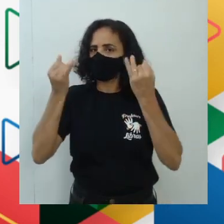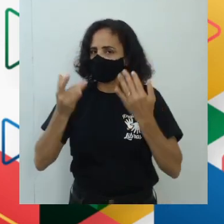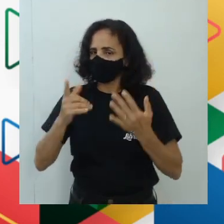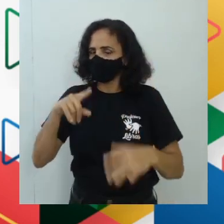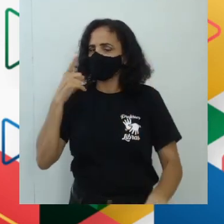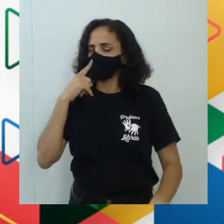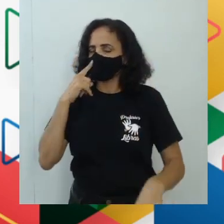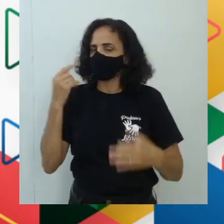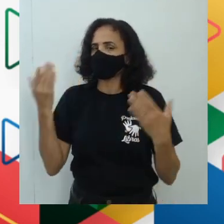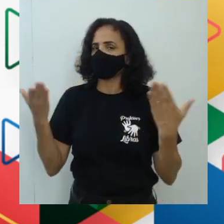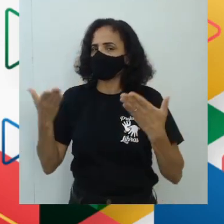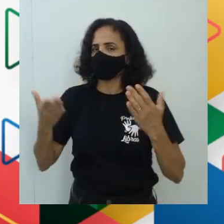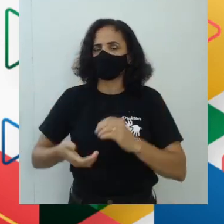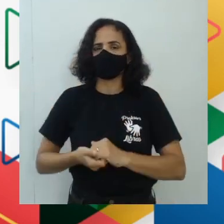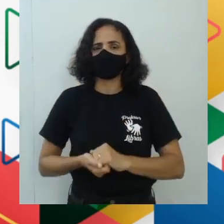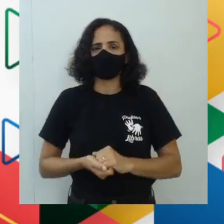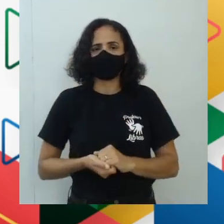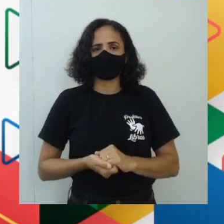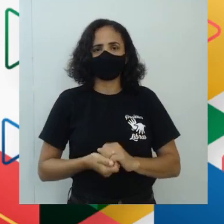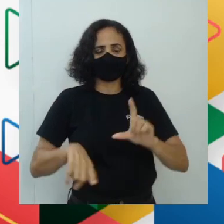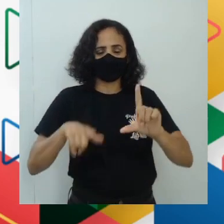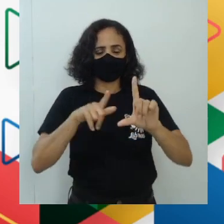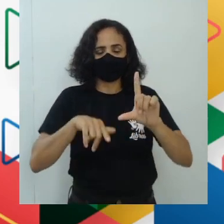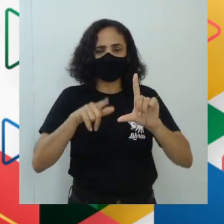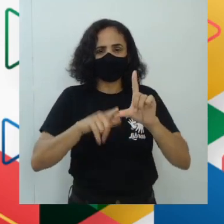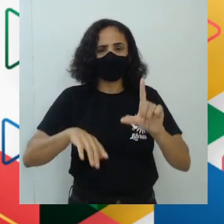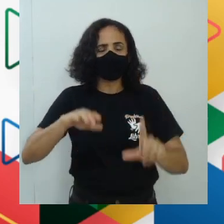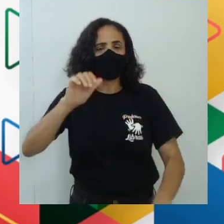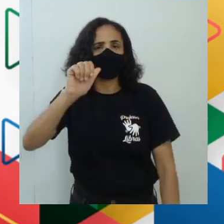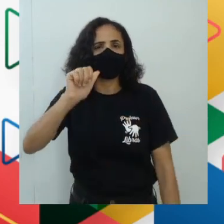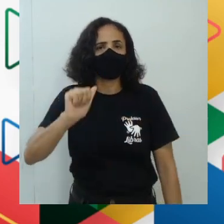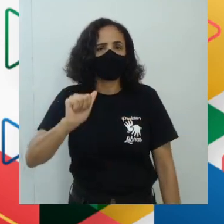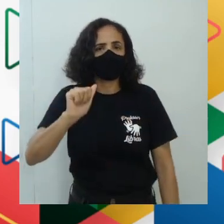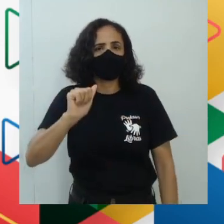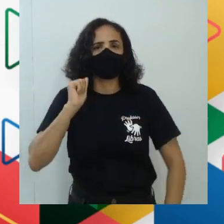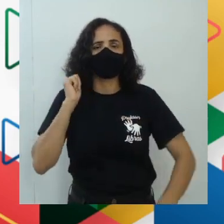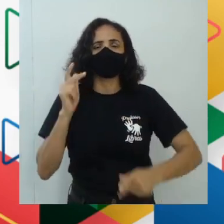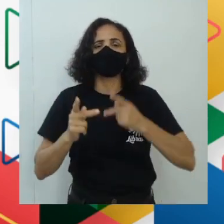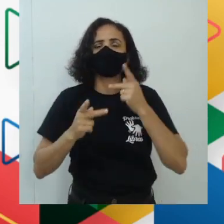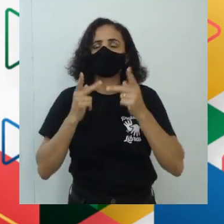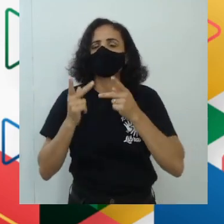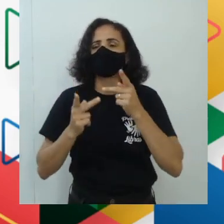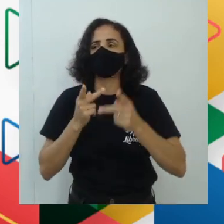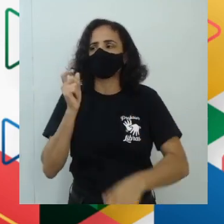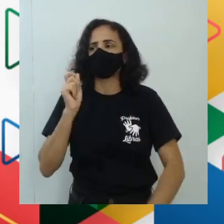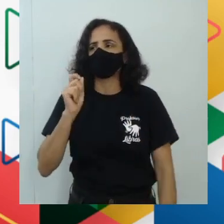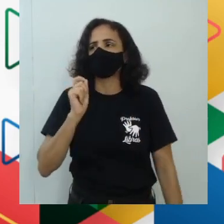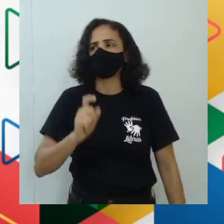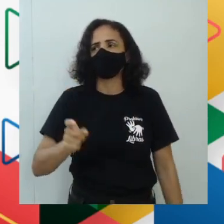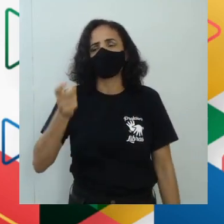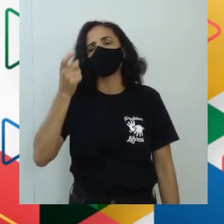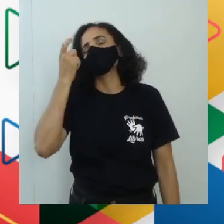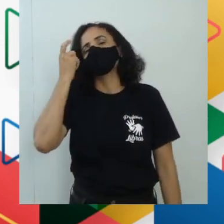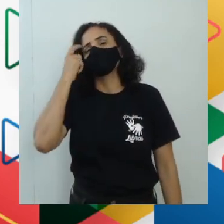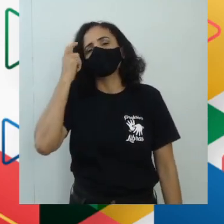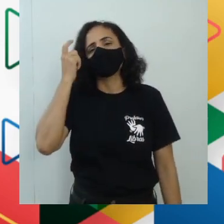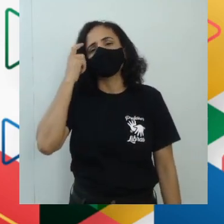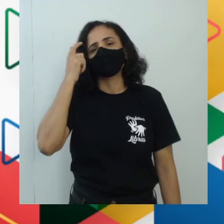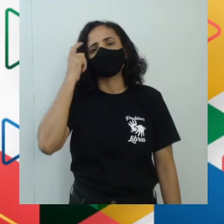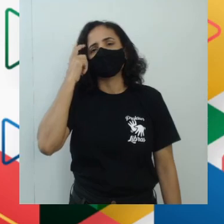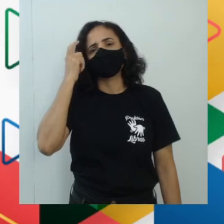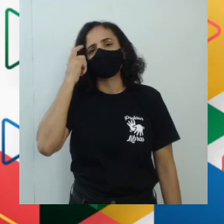Preste bem atenção. Veja que a primeira questão, ele nos fala um pouquinho a respeito de que